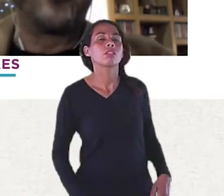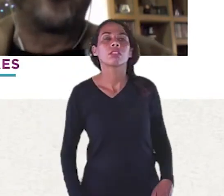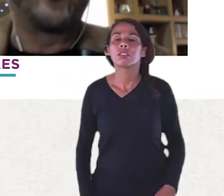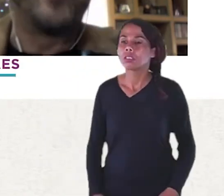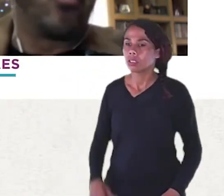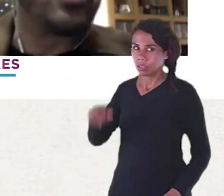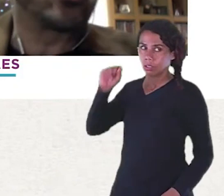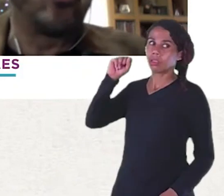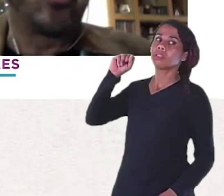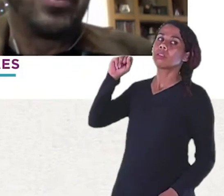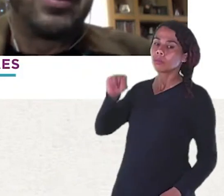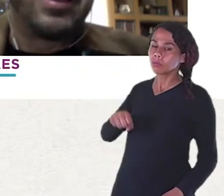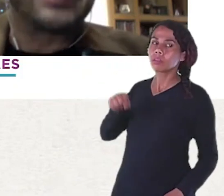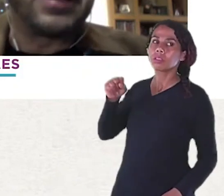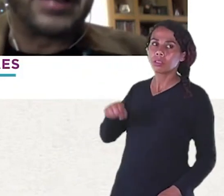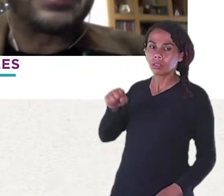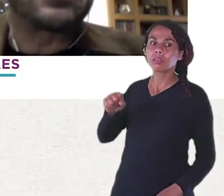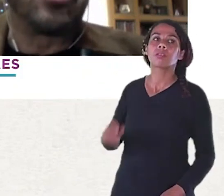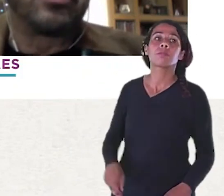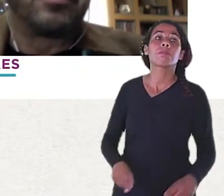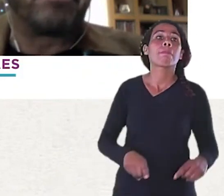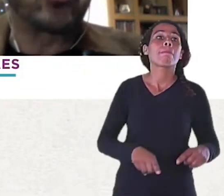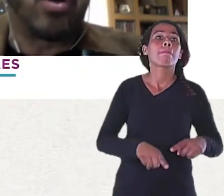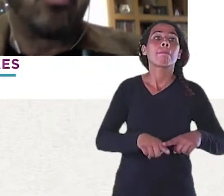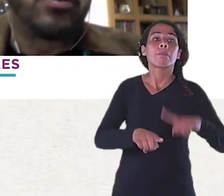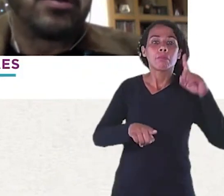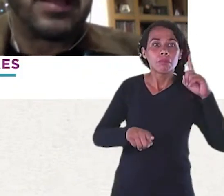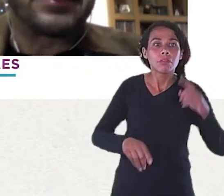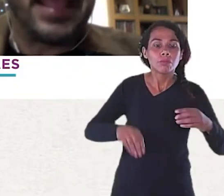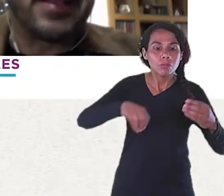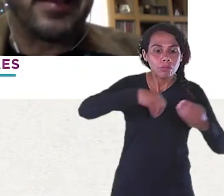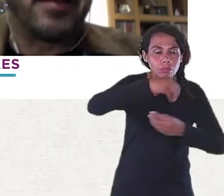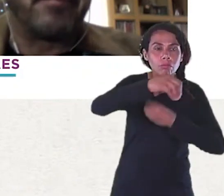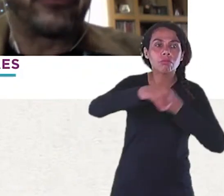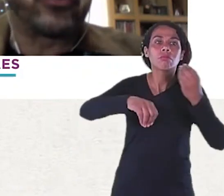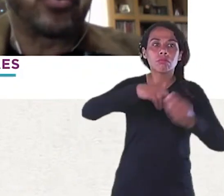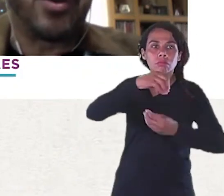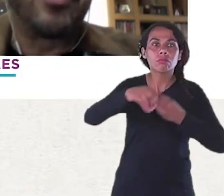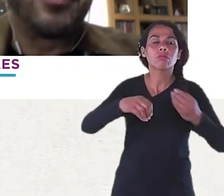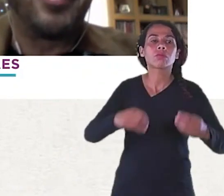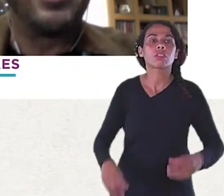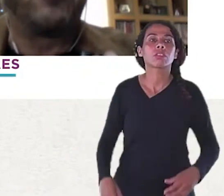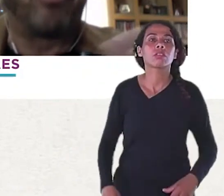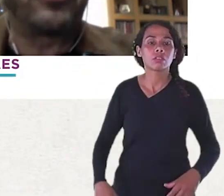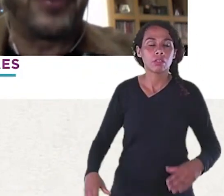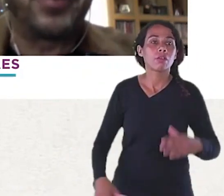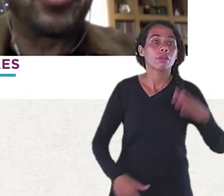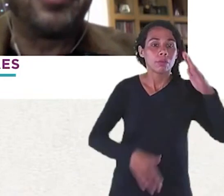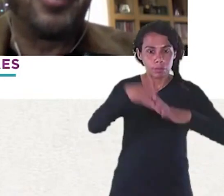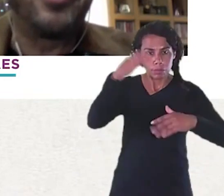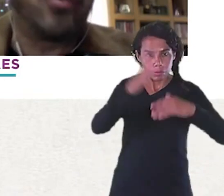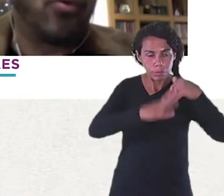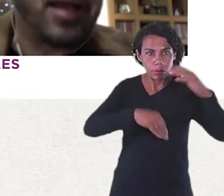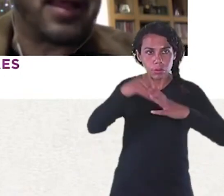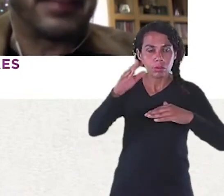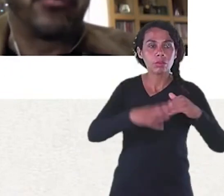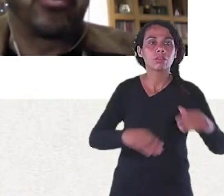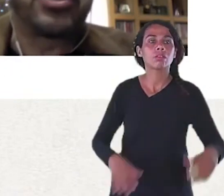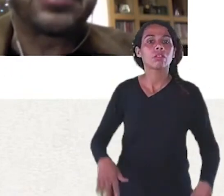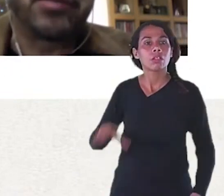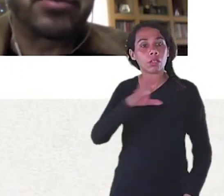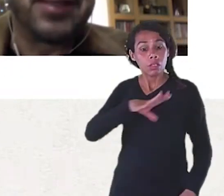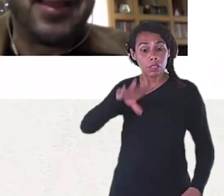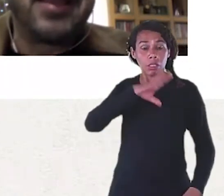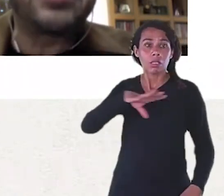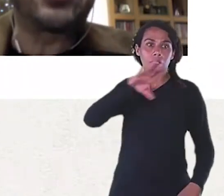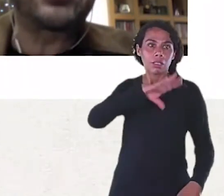Mas como o meu Misturo Essa questão Pessoal Técnica Profissional Ele é um pouco diferente E ganha A